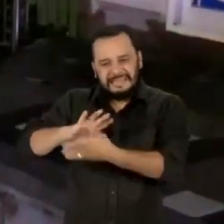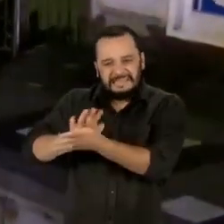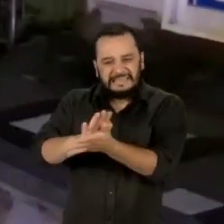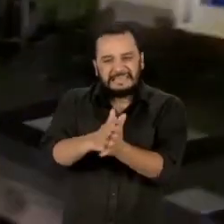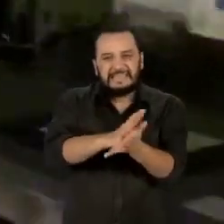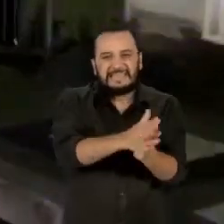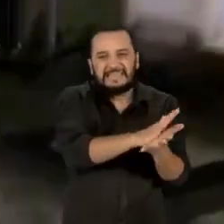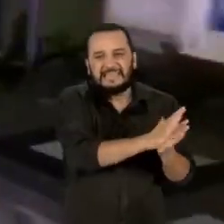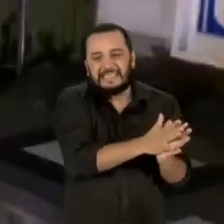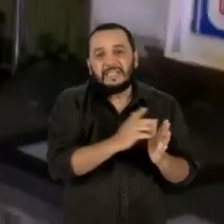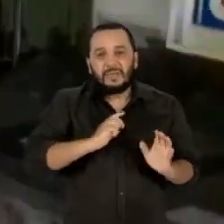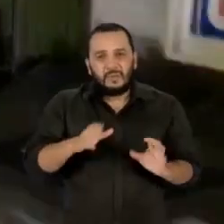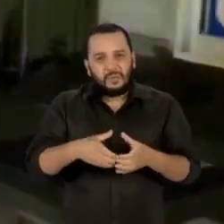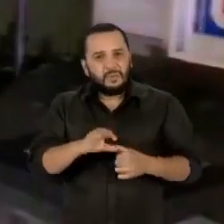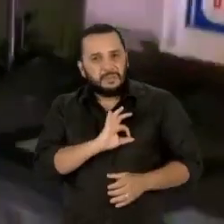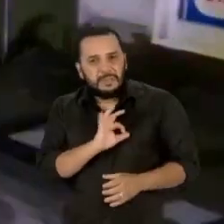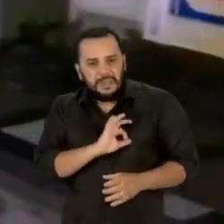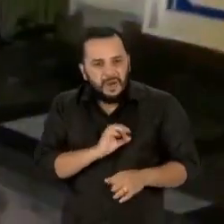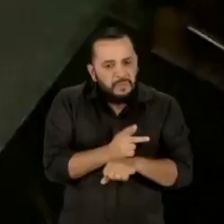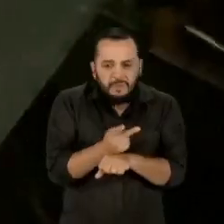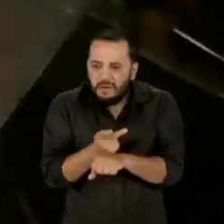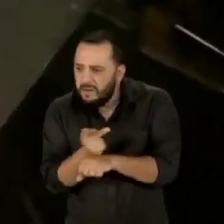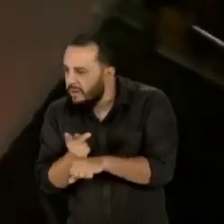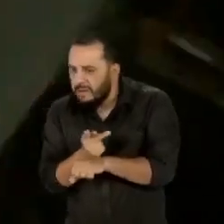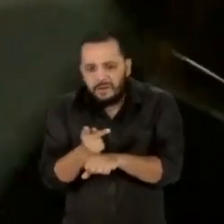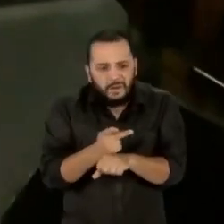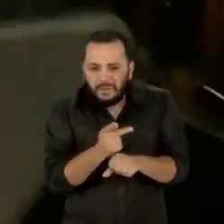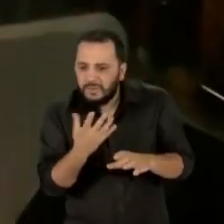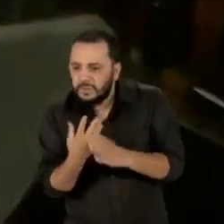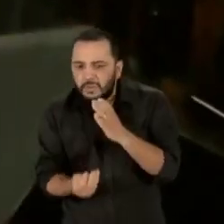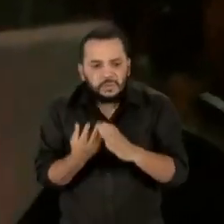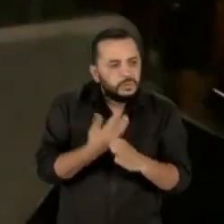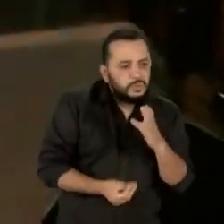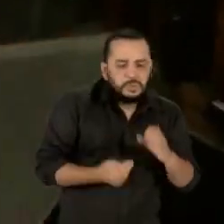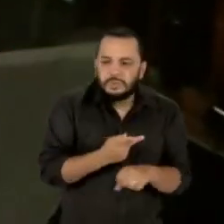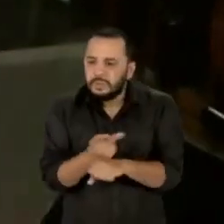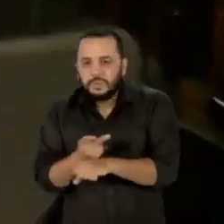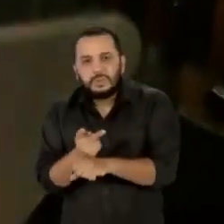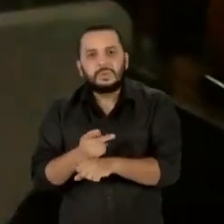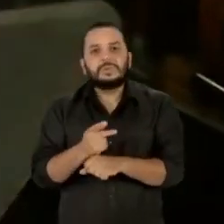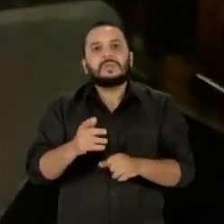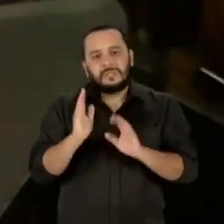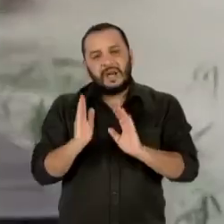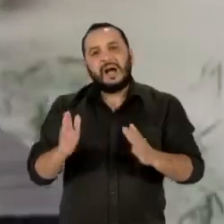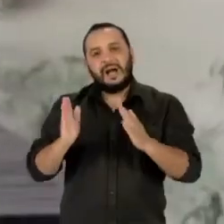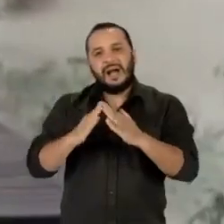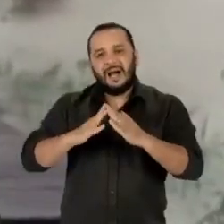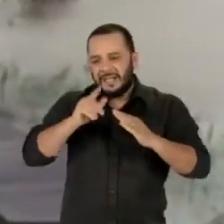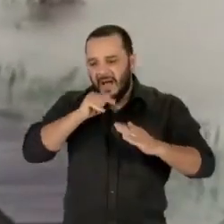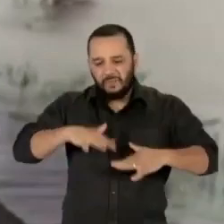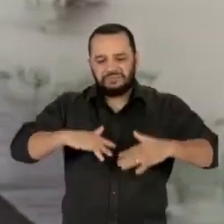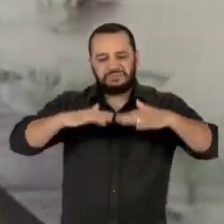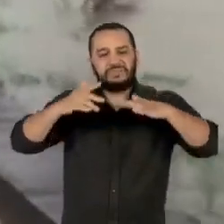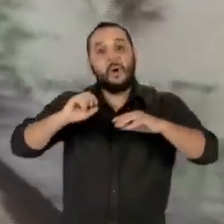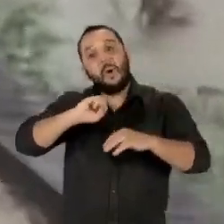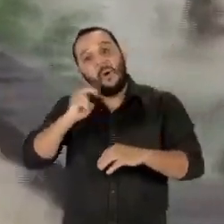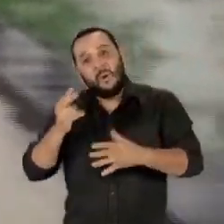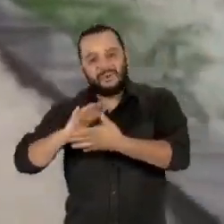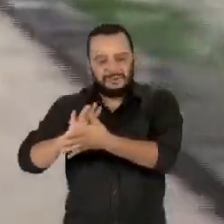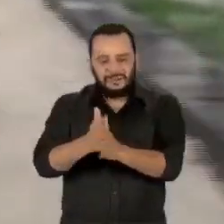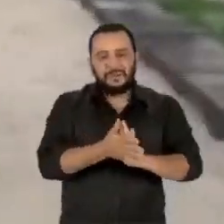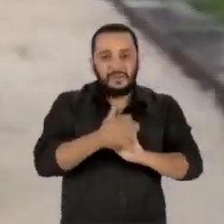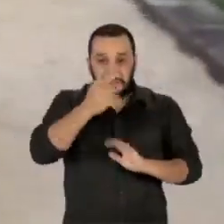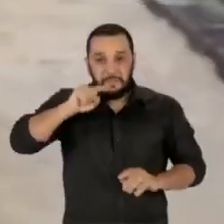emergência procuram desaparecidos nos escombros. Milhares de construções foram inundadas ou destruídas e mais de mil pessoas foram